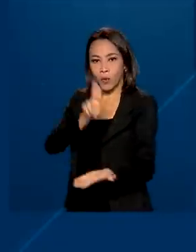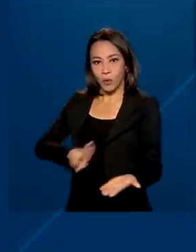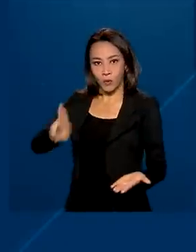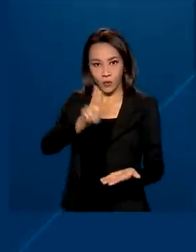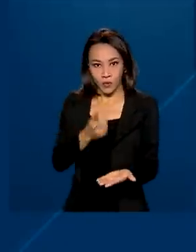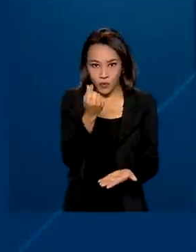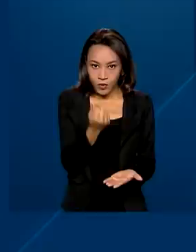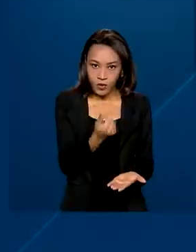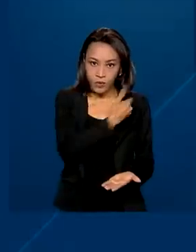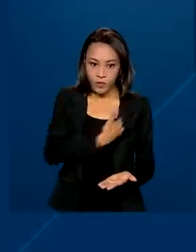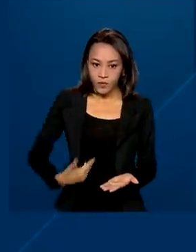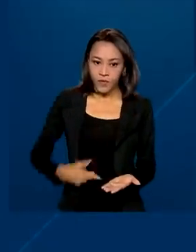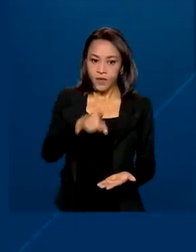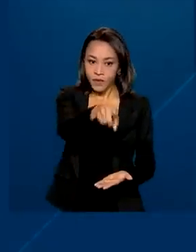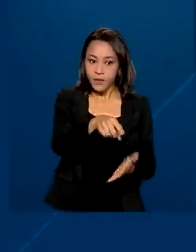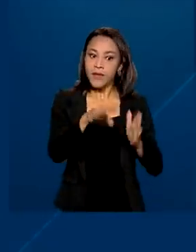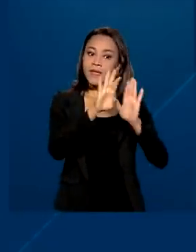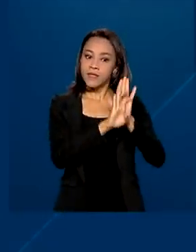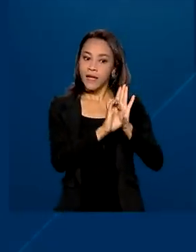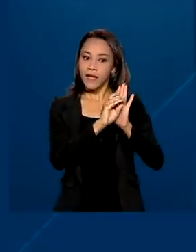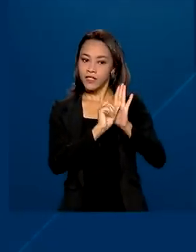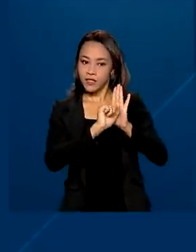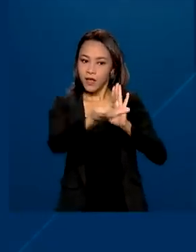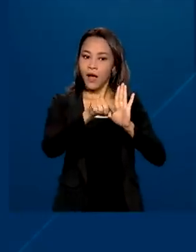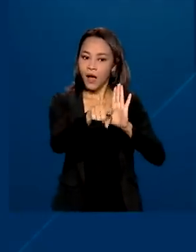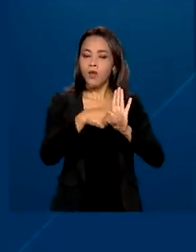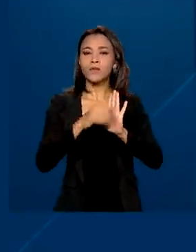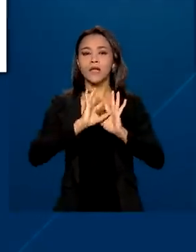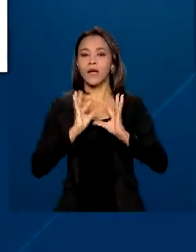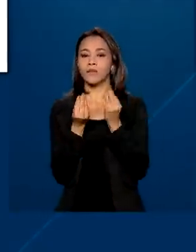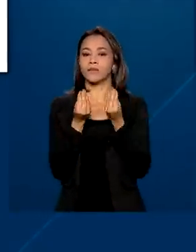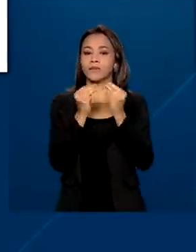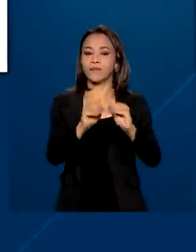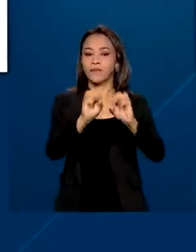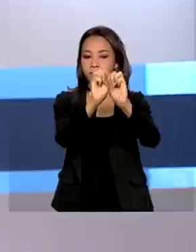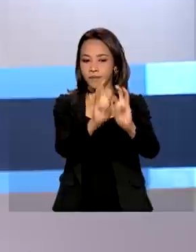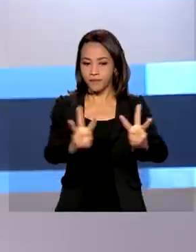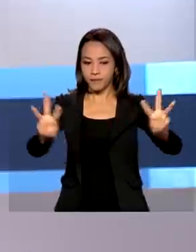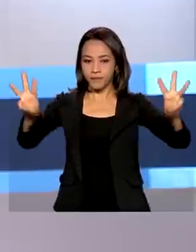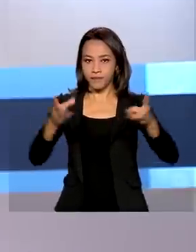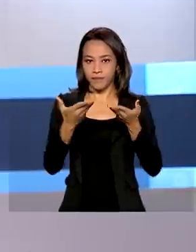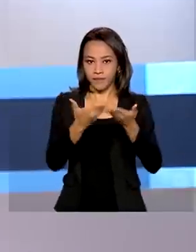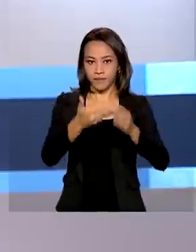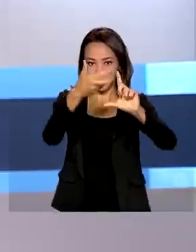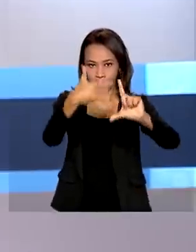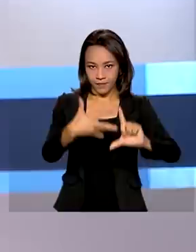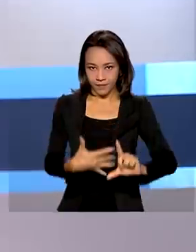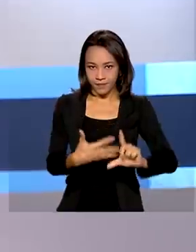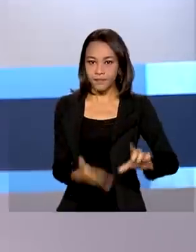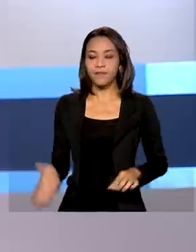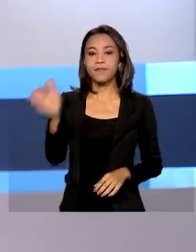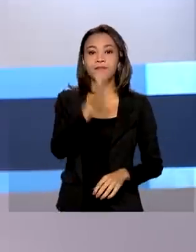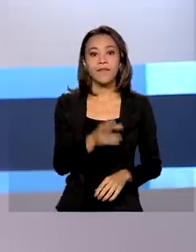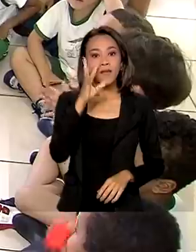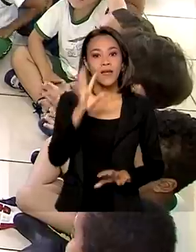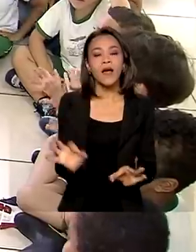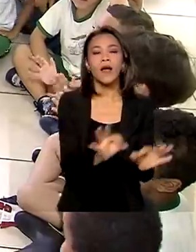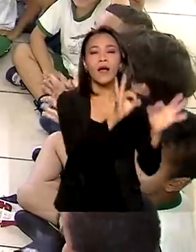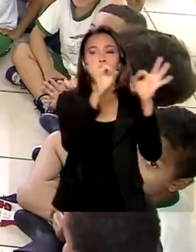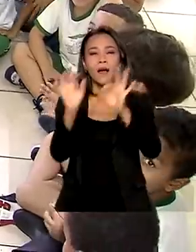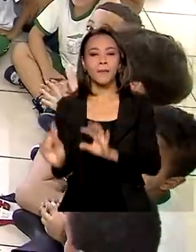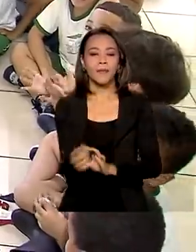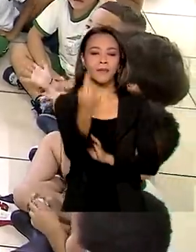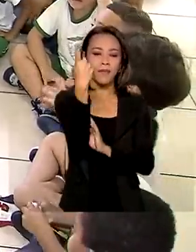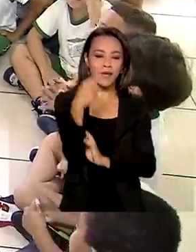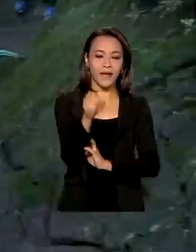Licitações e editais agora estão no Portal Nacional de Contratações. E acompanhe a primeira reportagem